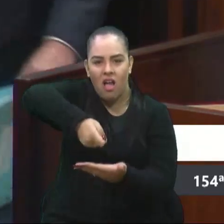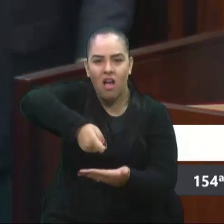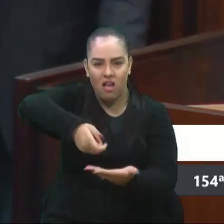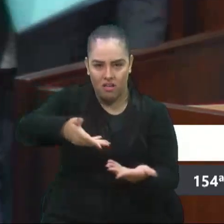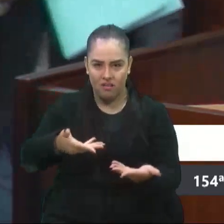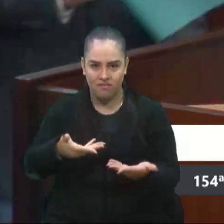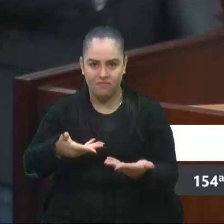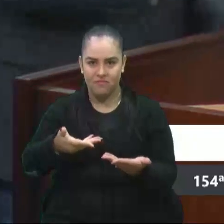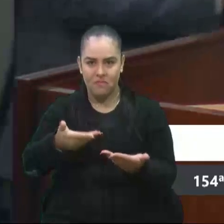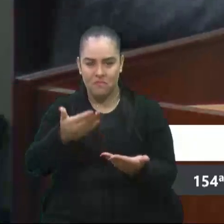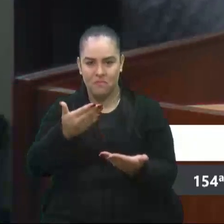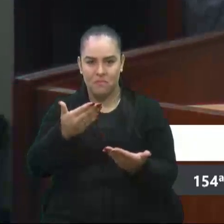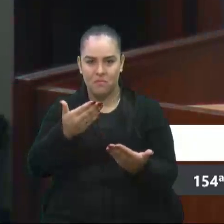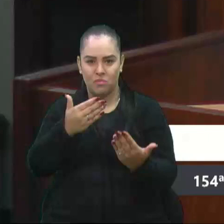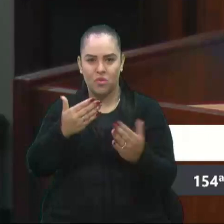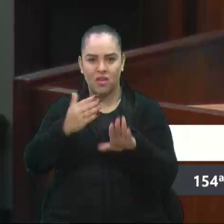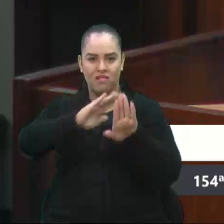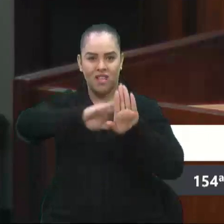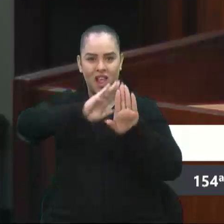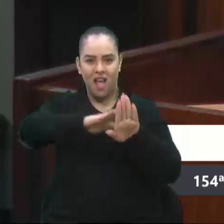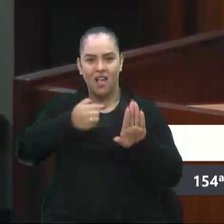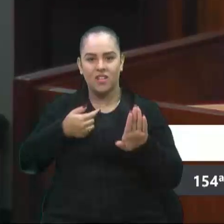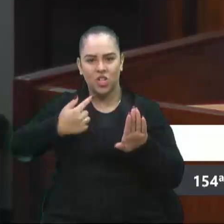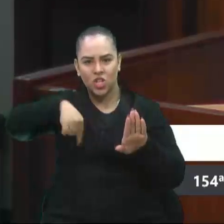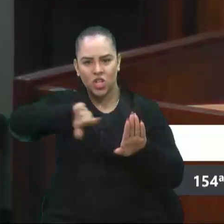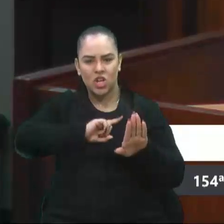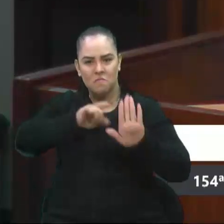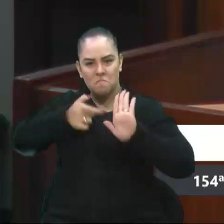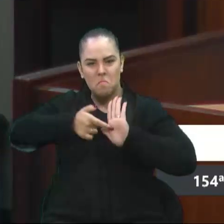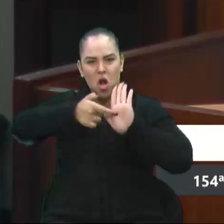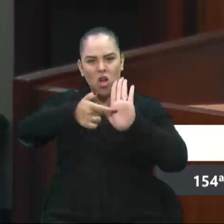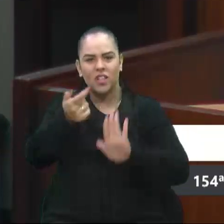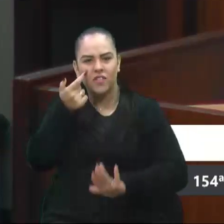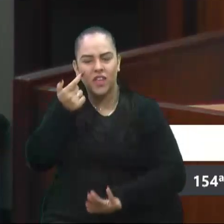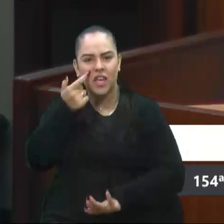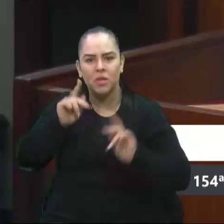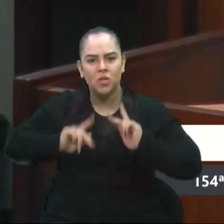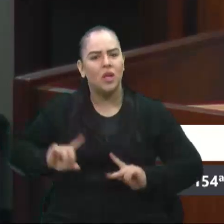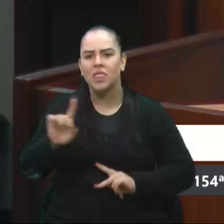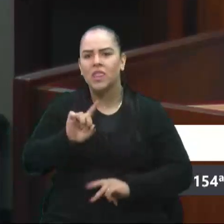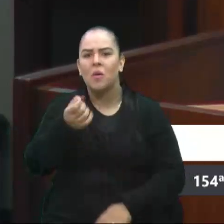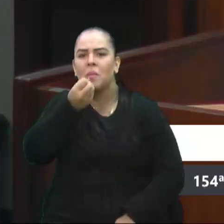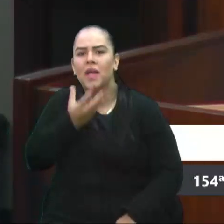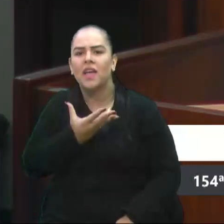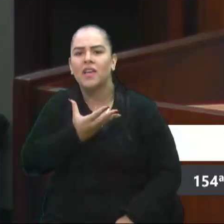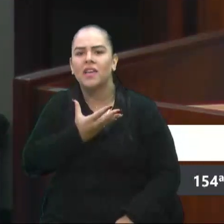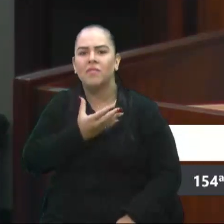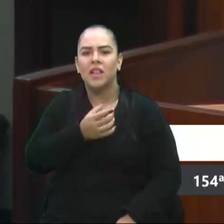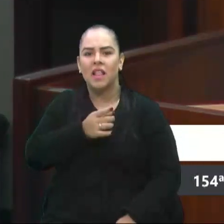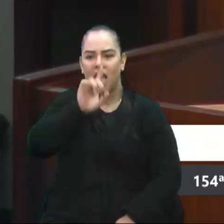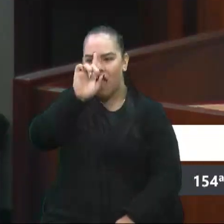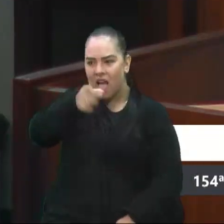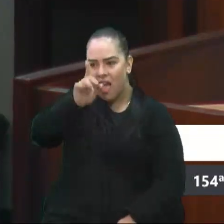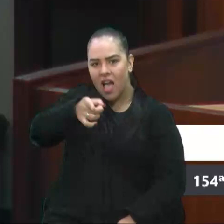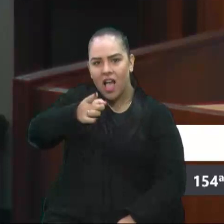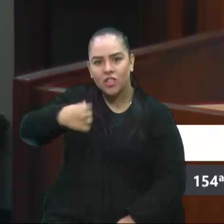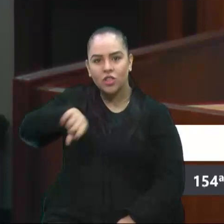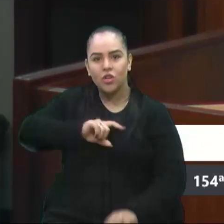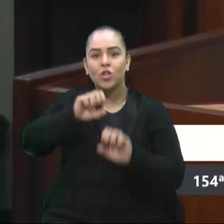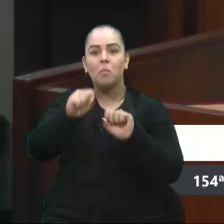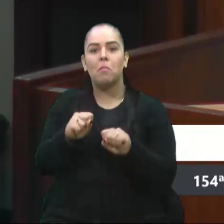A gente expõe a pessoa? A gente vê que a pessoa não está bem? Ao invés de apontar o dedo para a pessoa, a gente podia estender a mão?